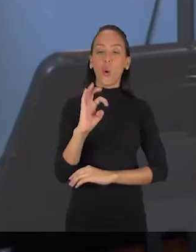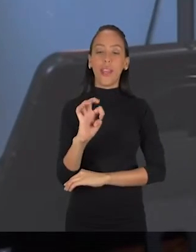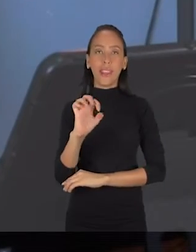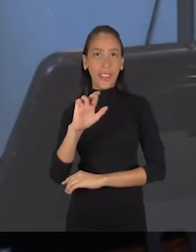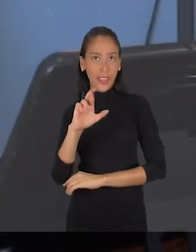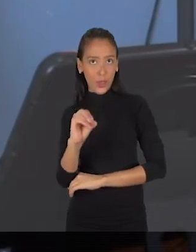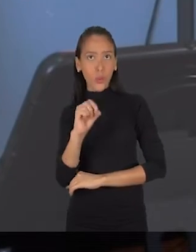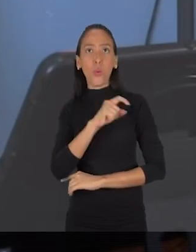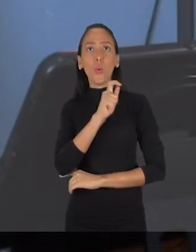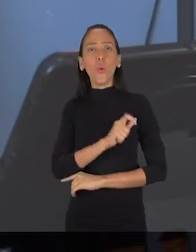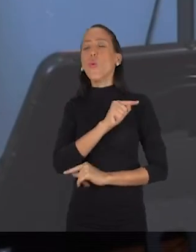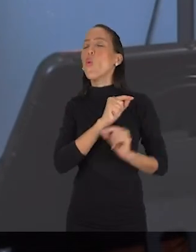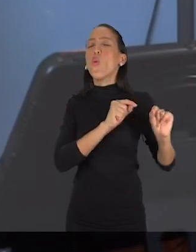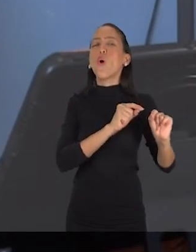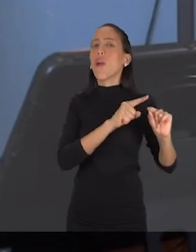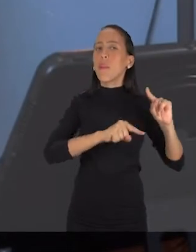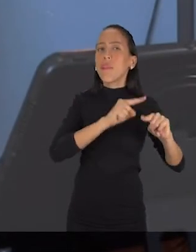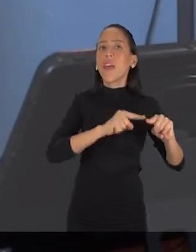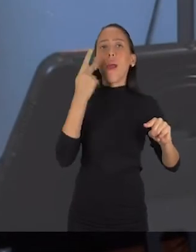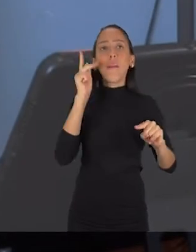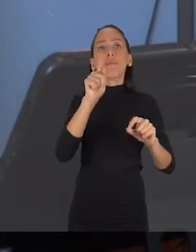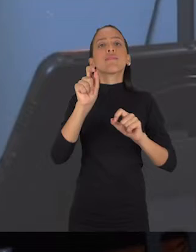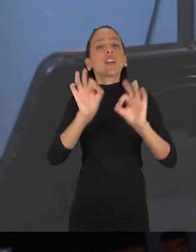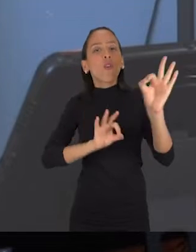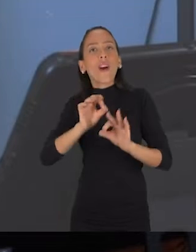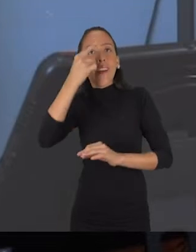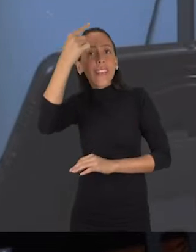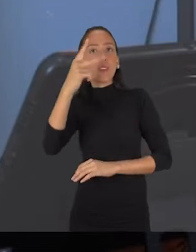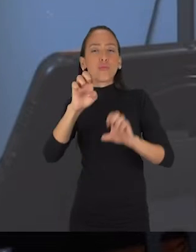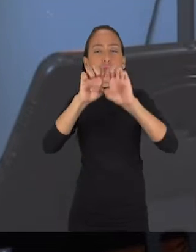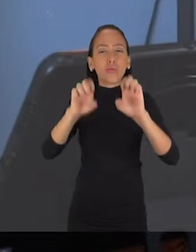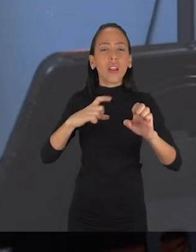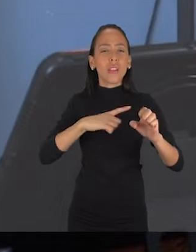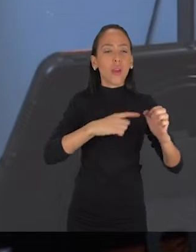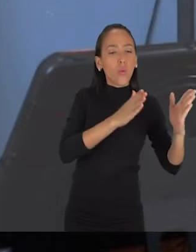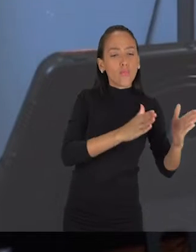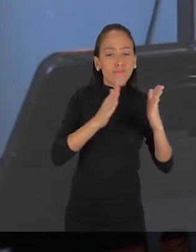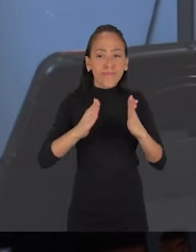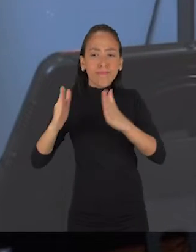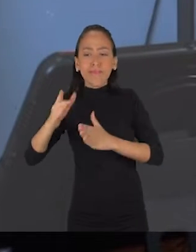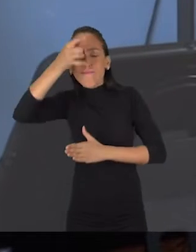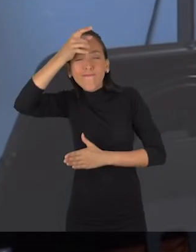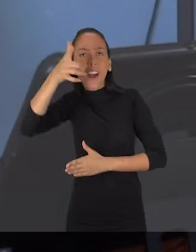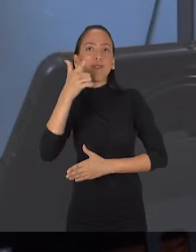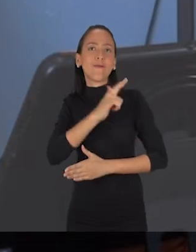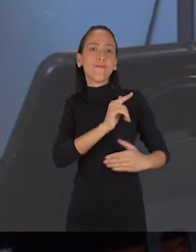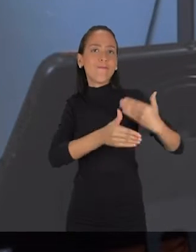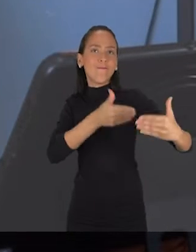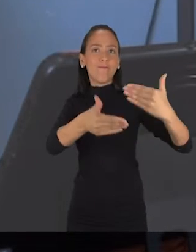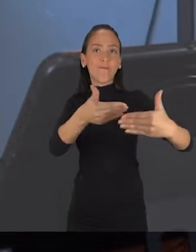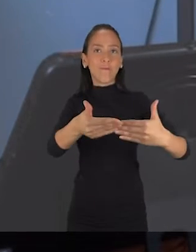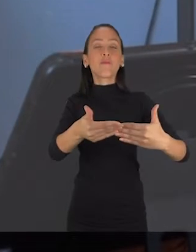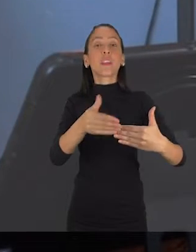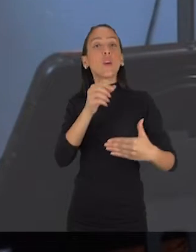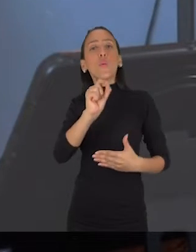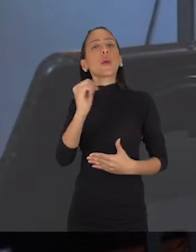estruturada, com começo, meio e fim. Ele vai ser uma referência para fazer o seu vídeo. Fica muito mais fácil quando a gente faz um roteiro. E aí o que é importante?